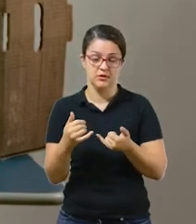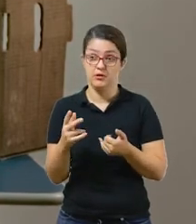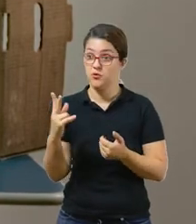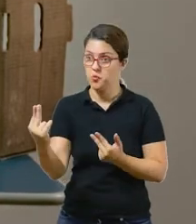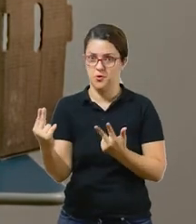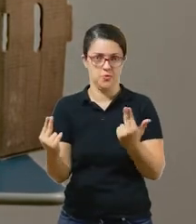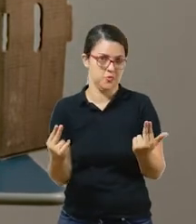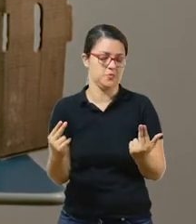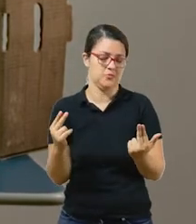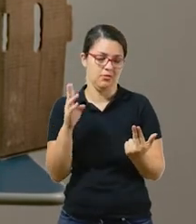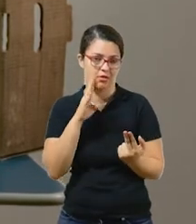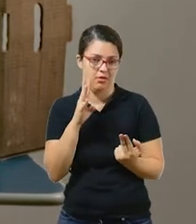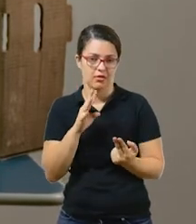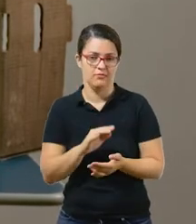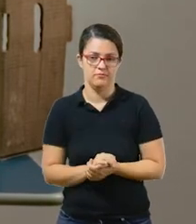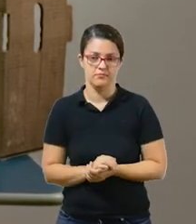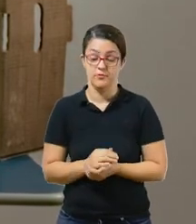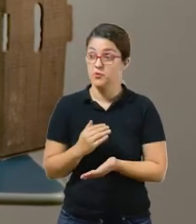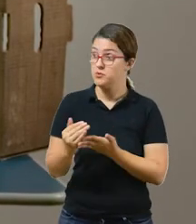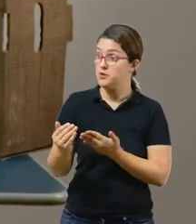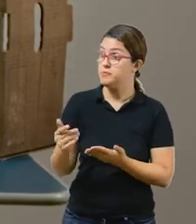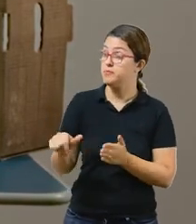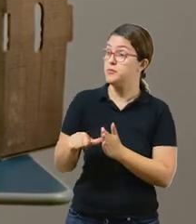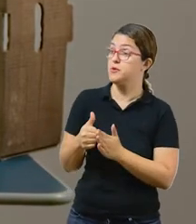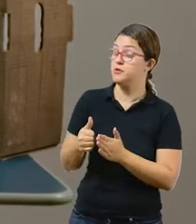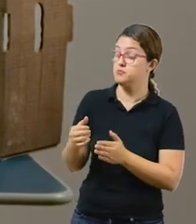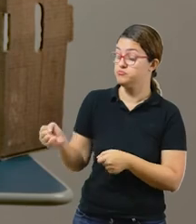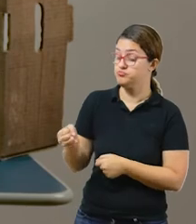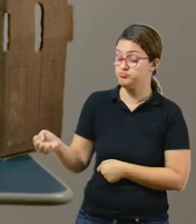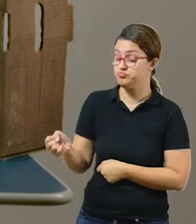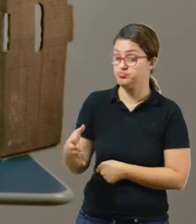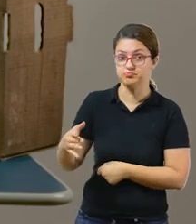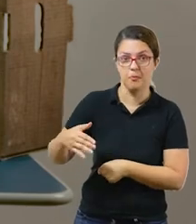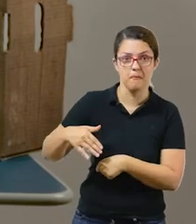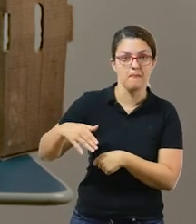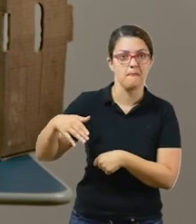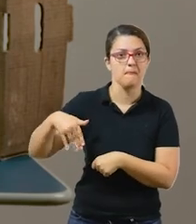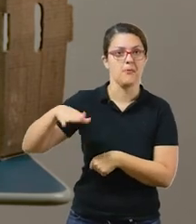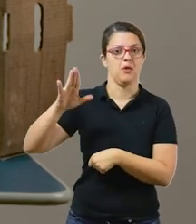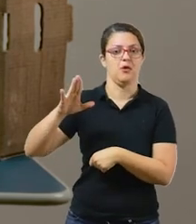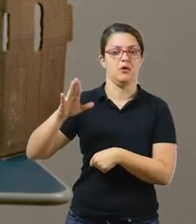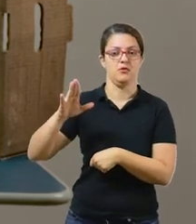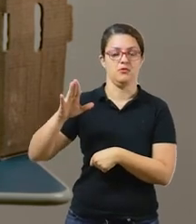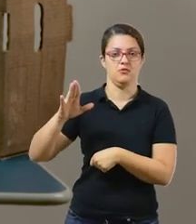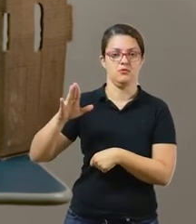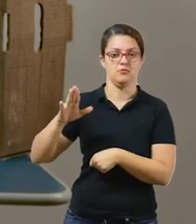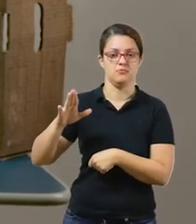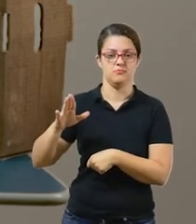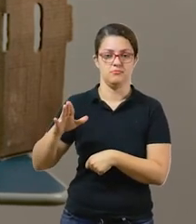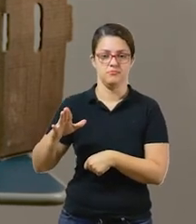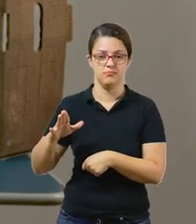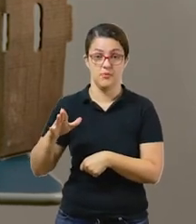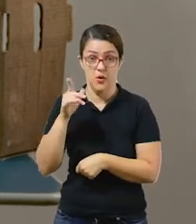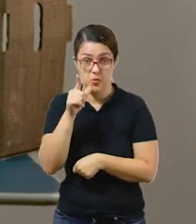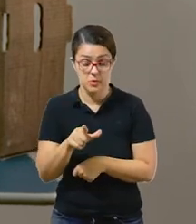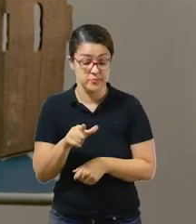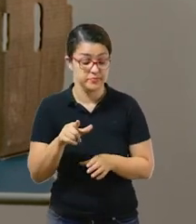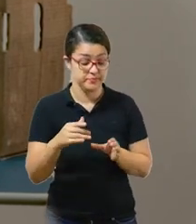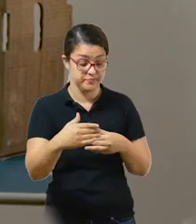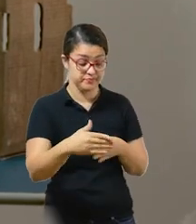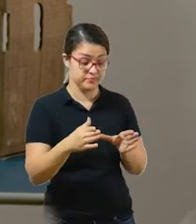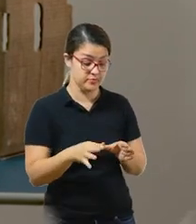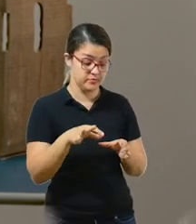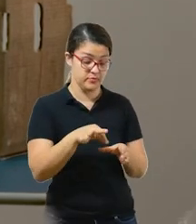começar a ver quem vai ser o primeiro, né? Quem tirar o maior número, vai escolher um número nessa